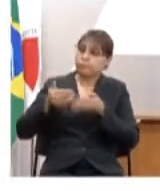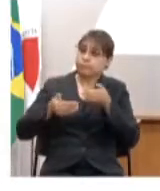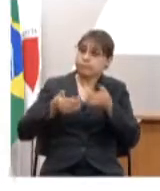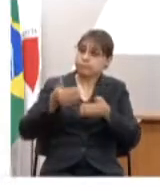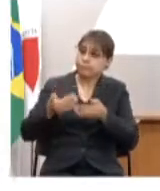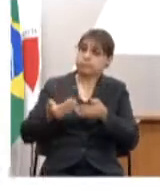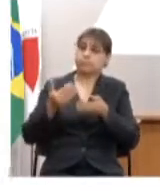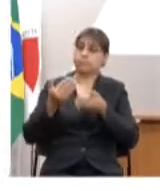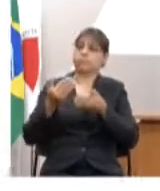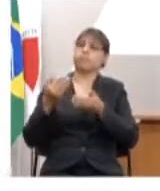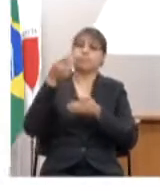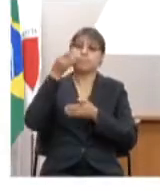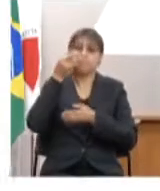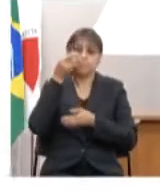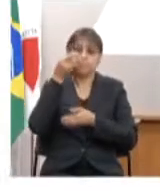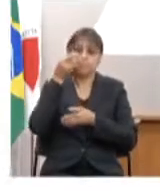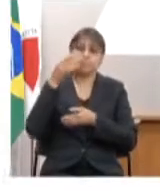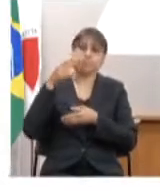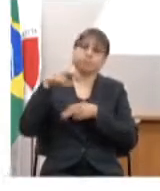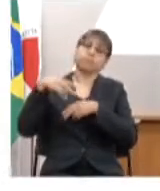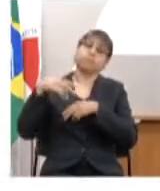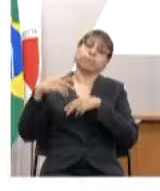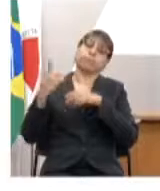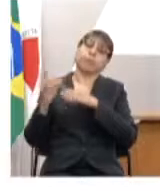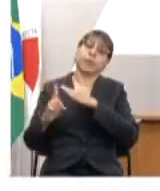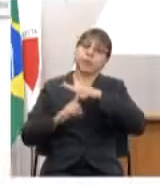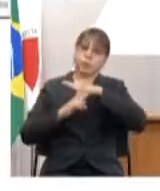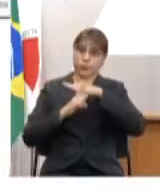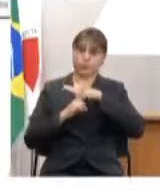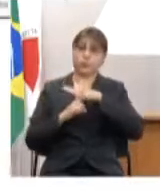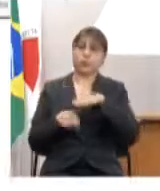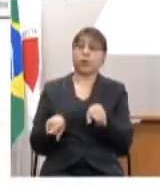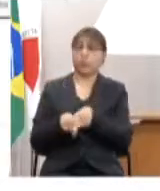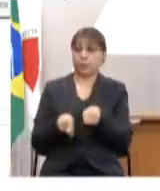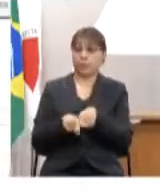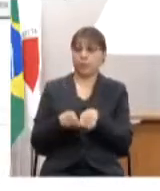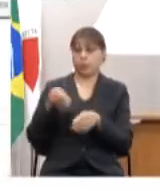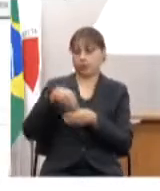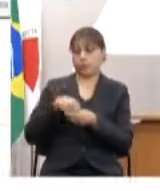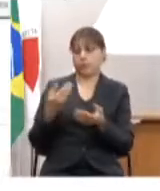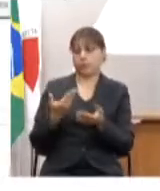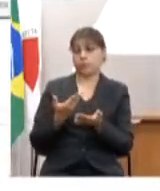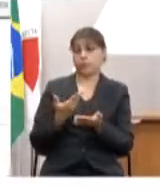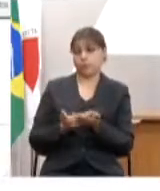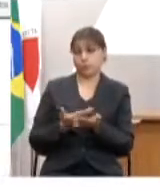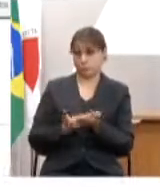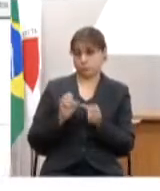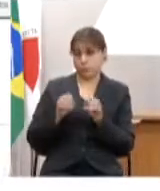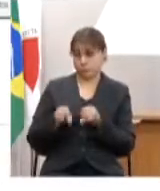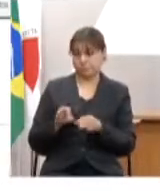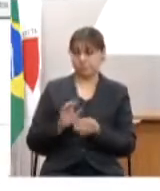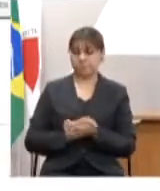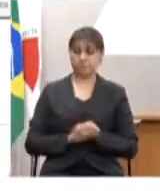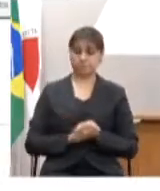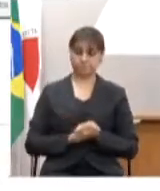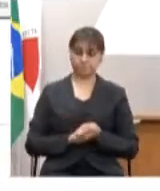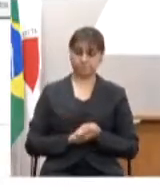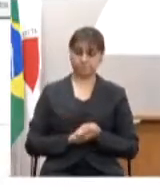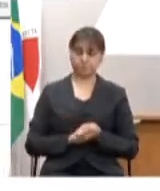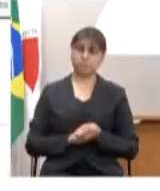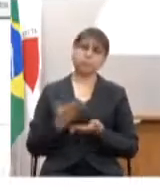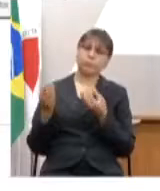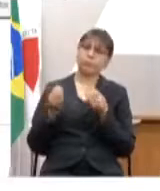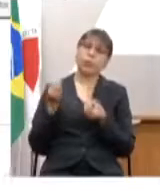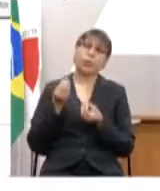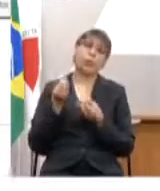presenciais nas unidades de ensino pode passar de uma forma geral como que nós acompanhamos isso